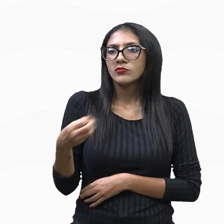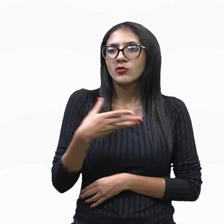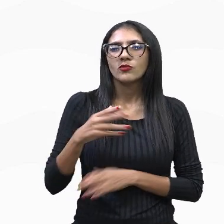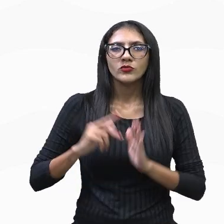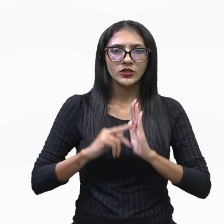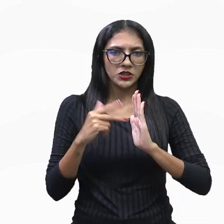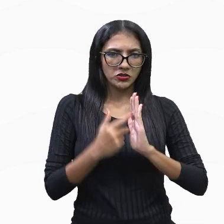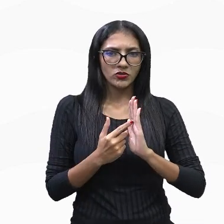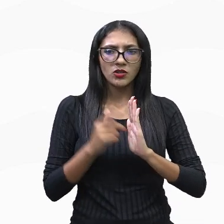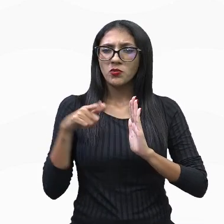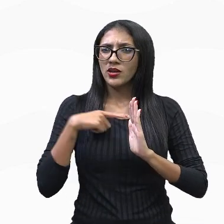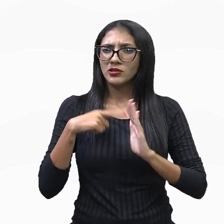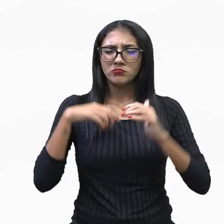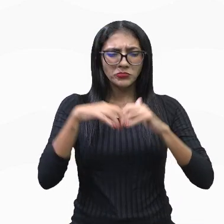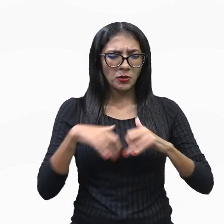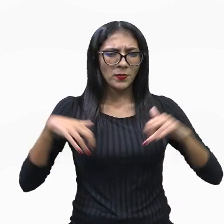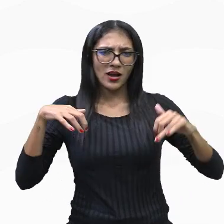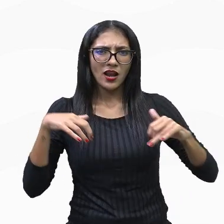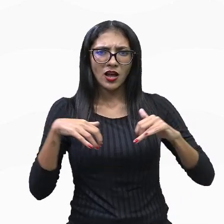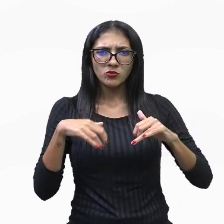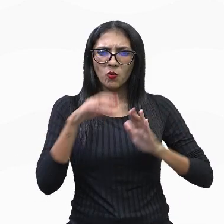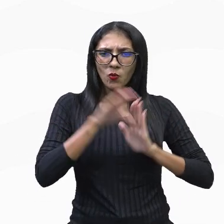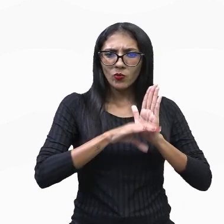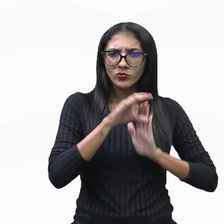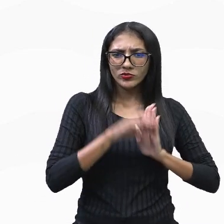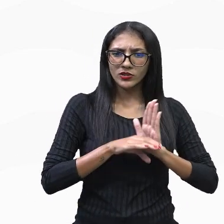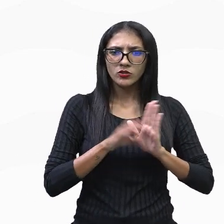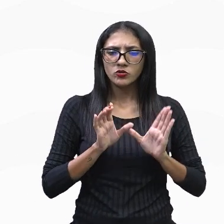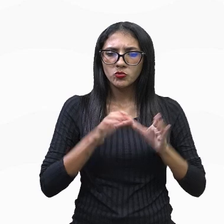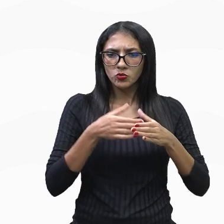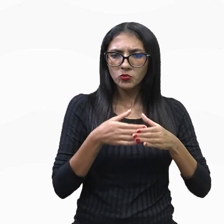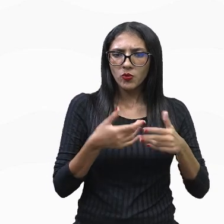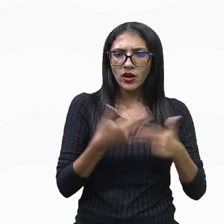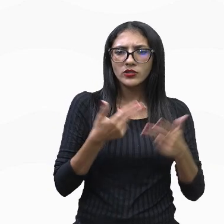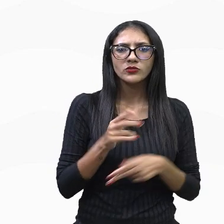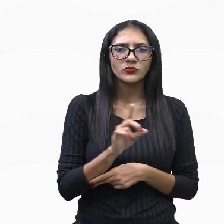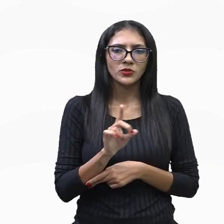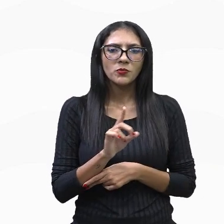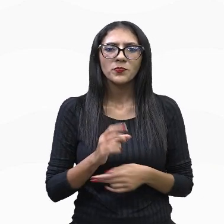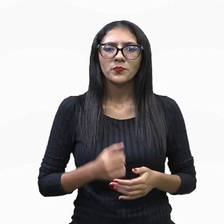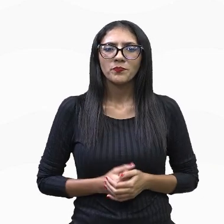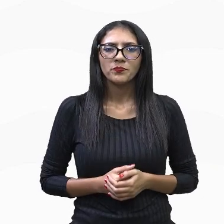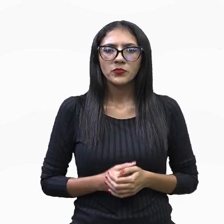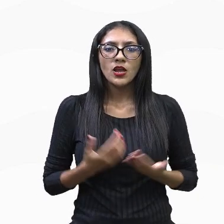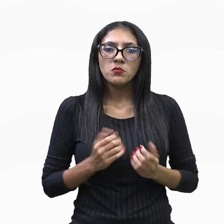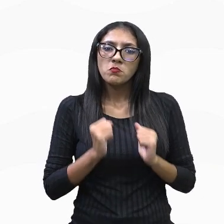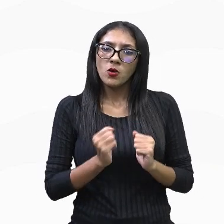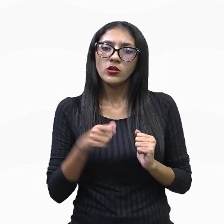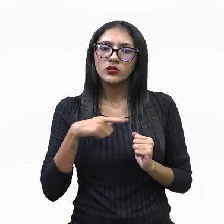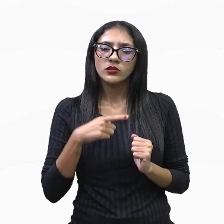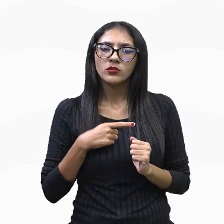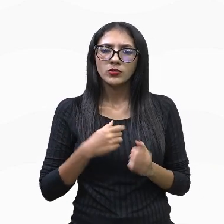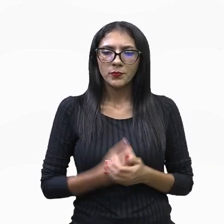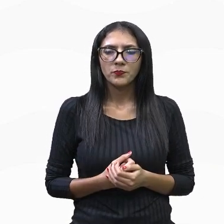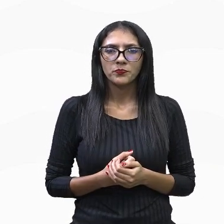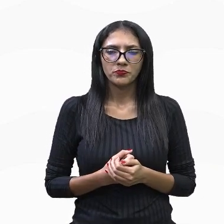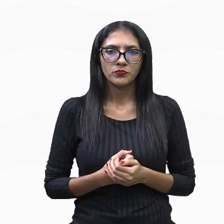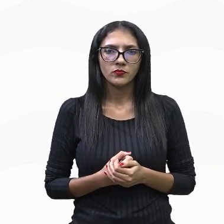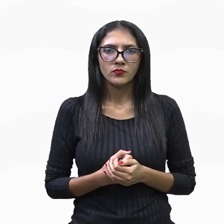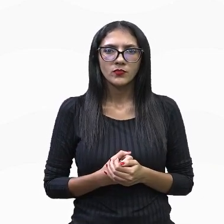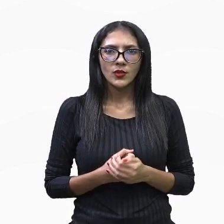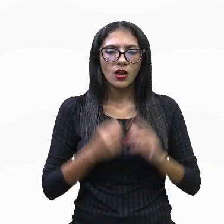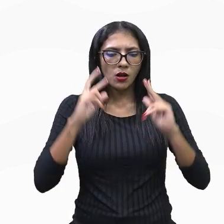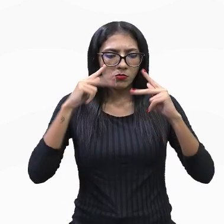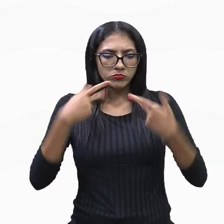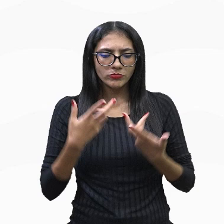inseparável do conceito de grupo étnico, podendo ser definido como a condição de pertencer a um